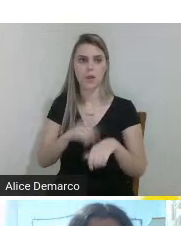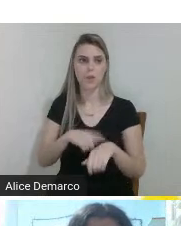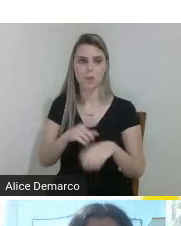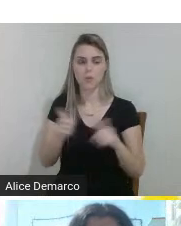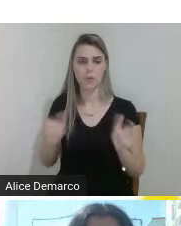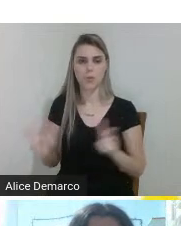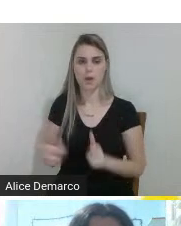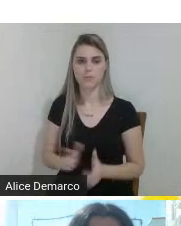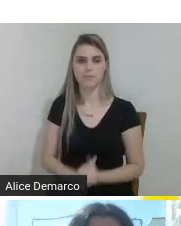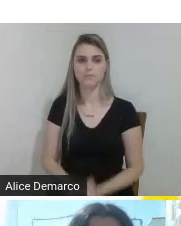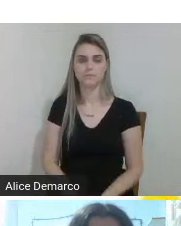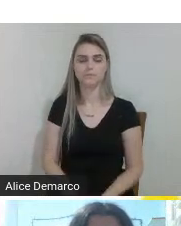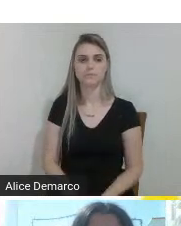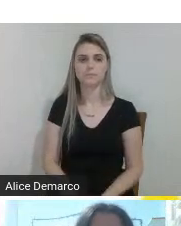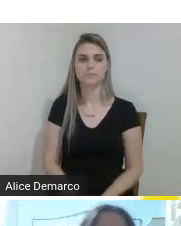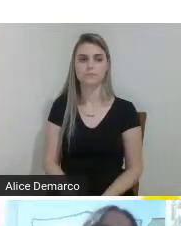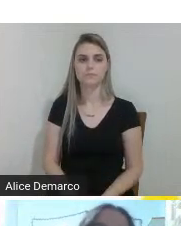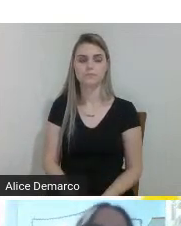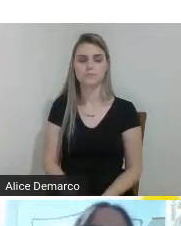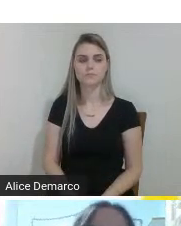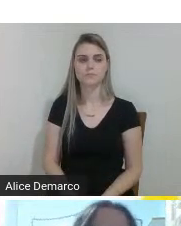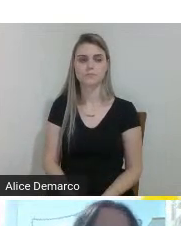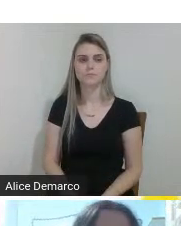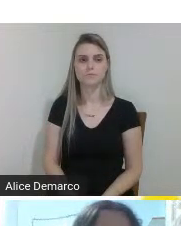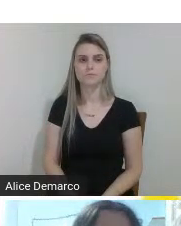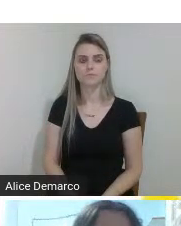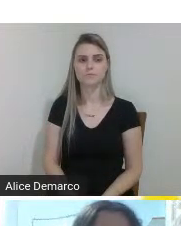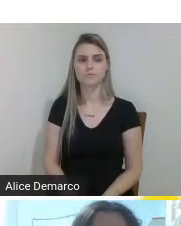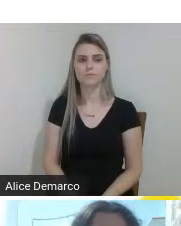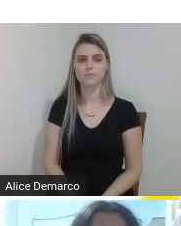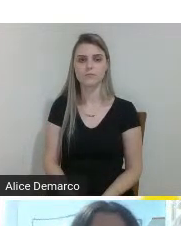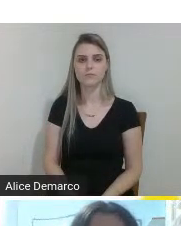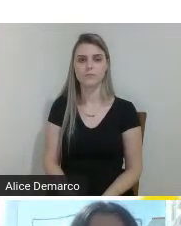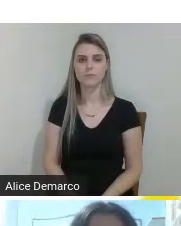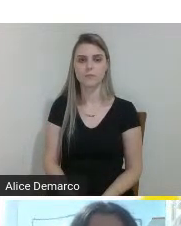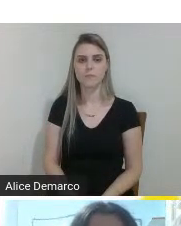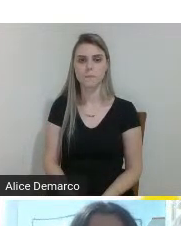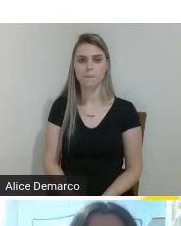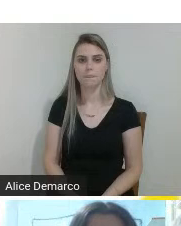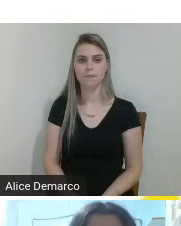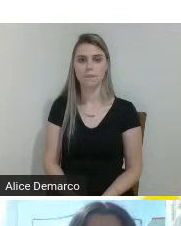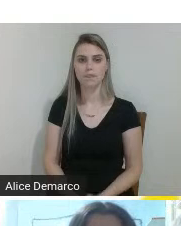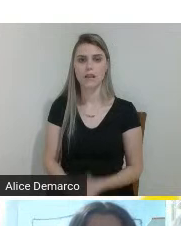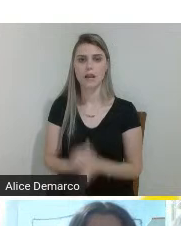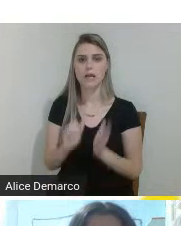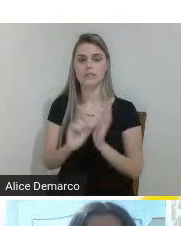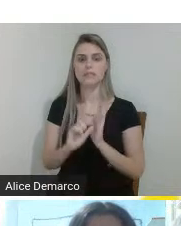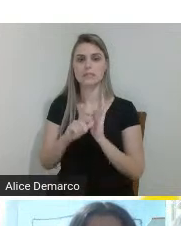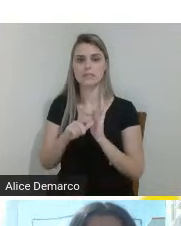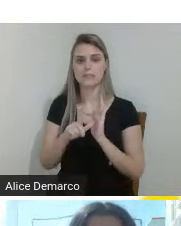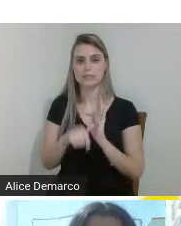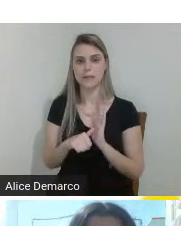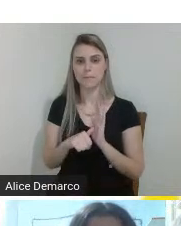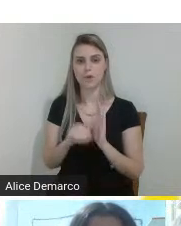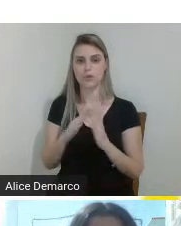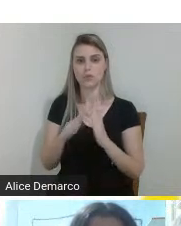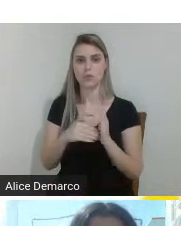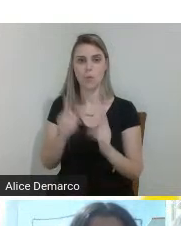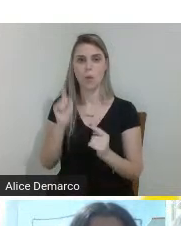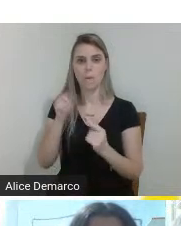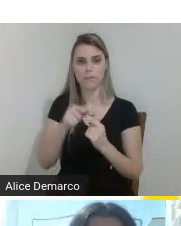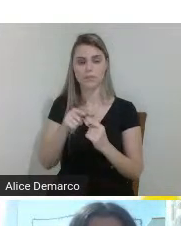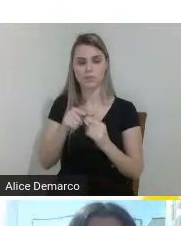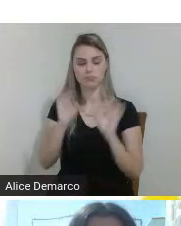pode passar depois que todos os objetivos foram